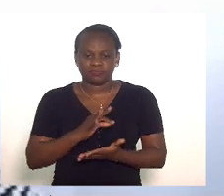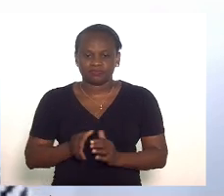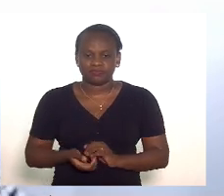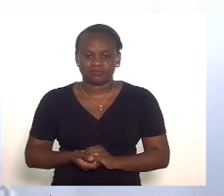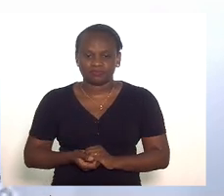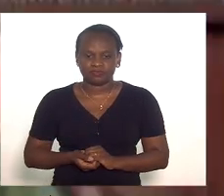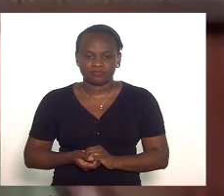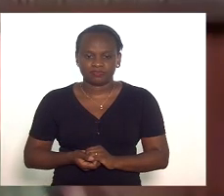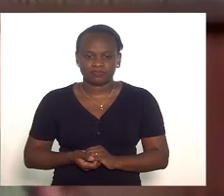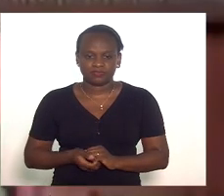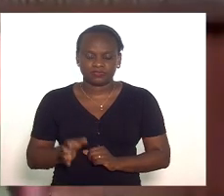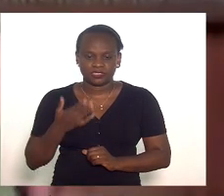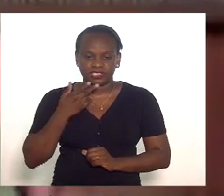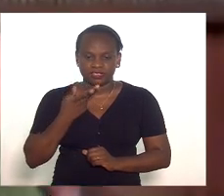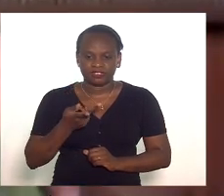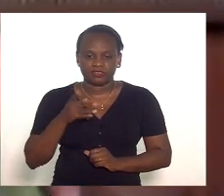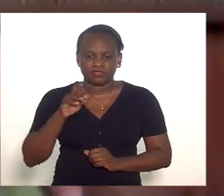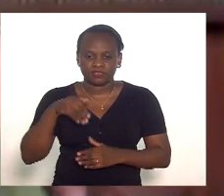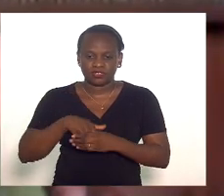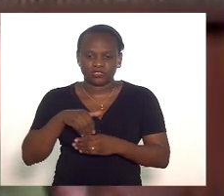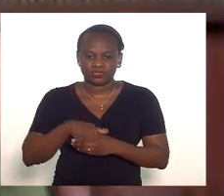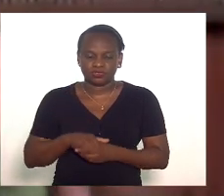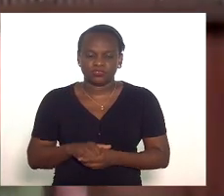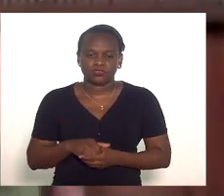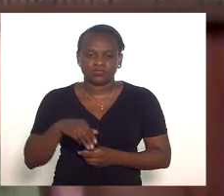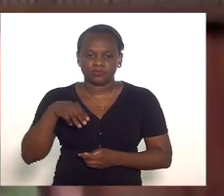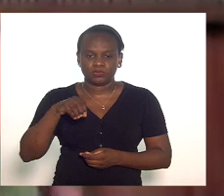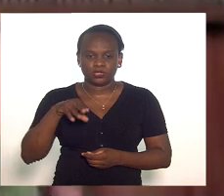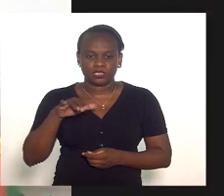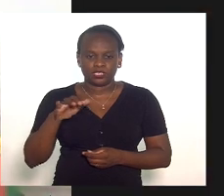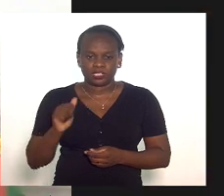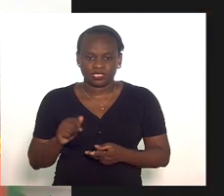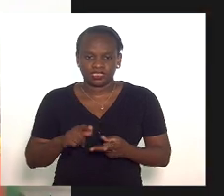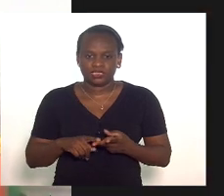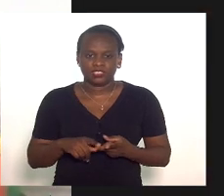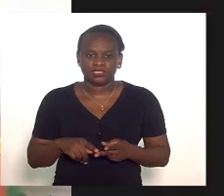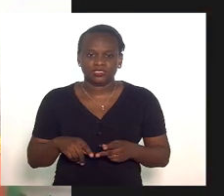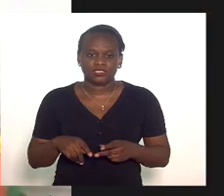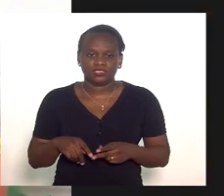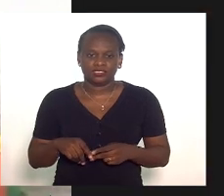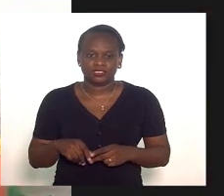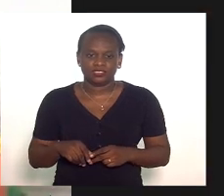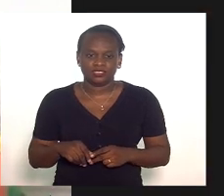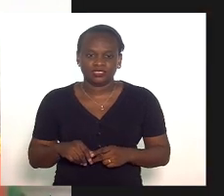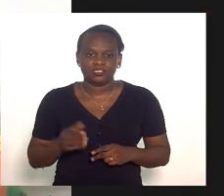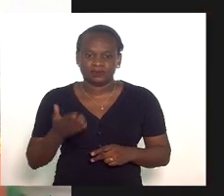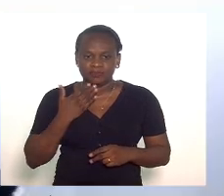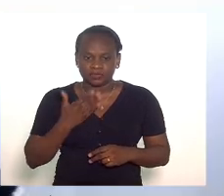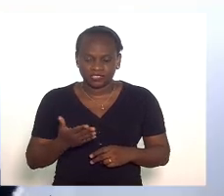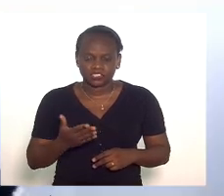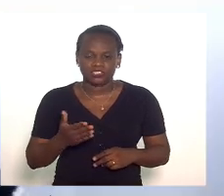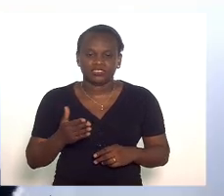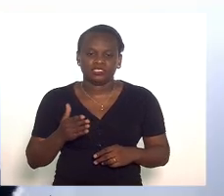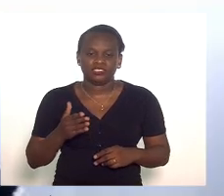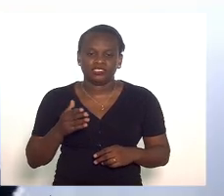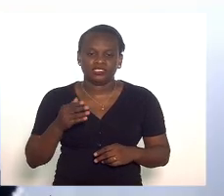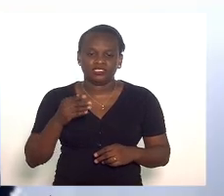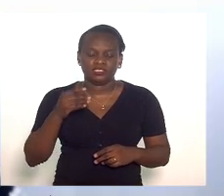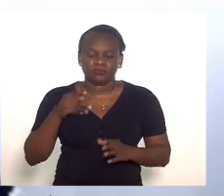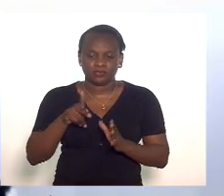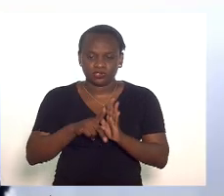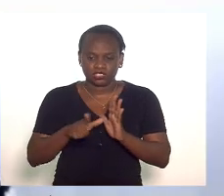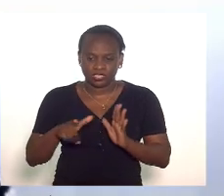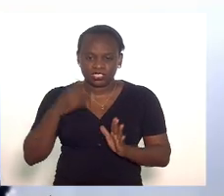ao declaração de voto presidenta declaração de voto também só pedir a gentileza de cantar o projeto deputado Flávio